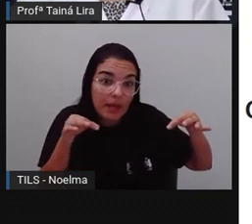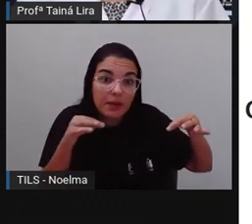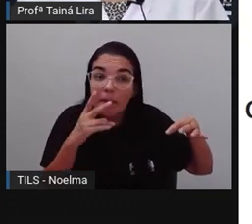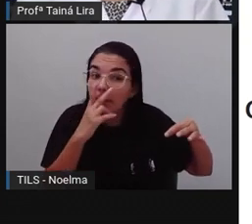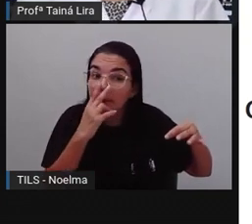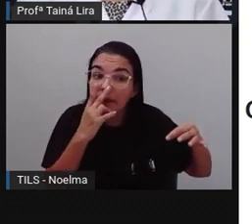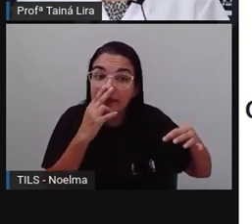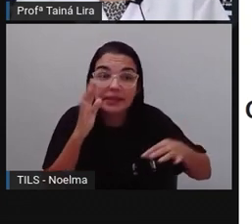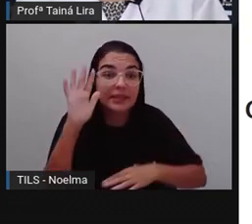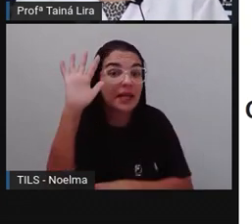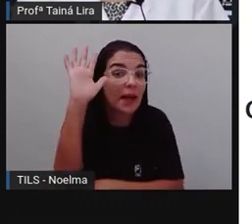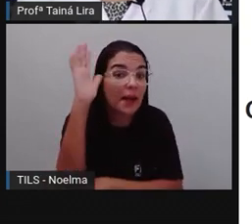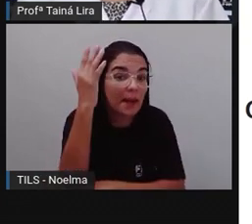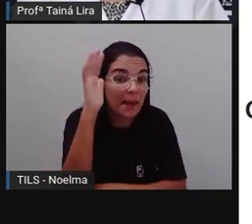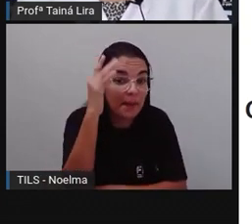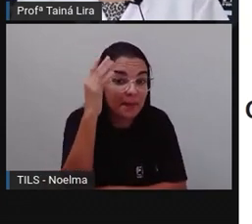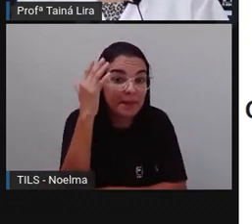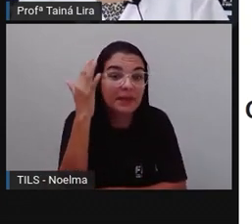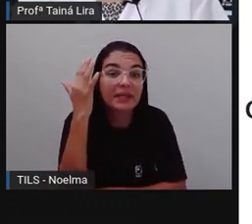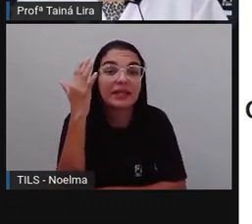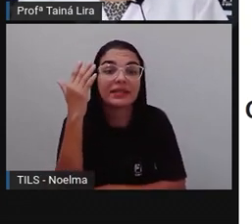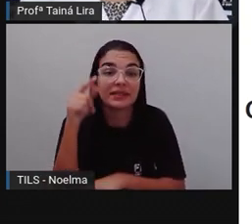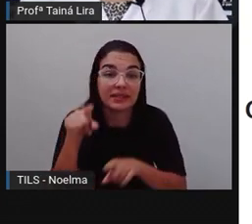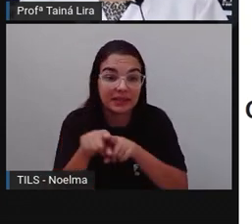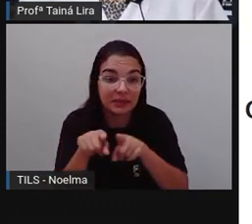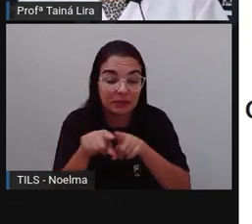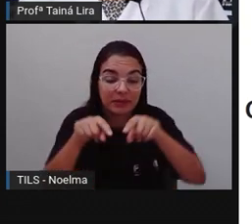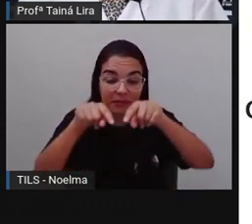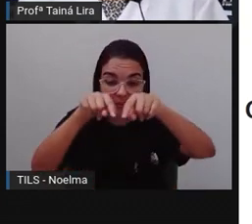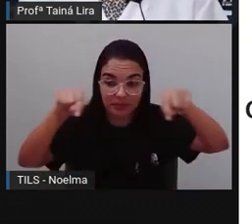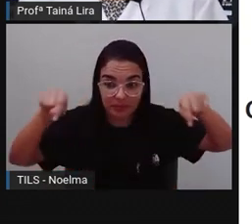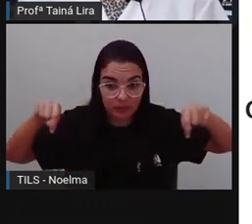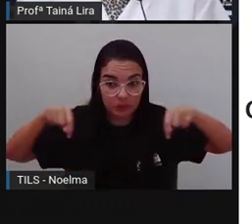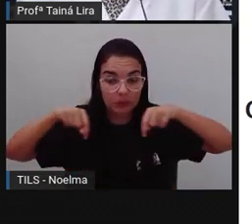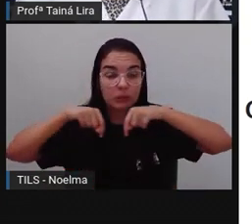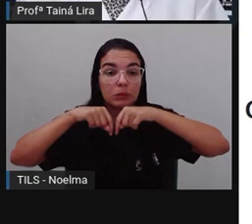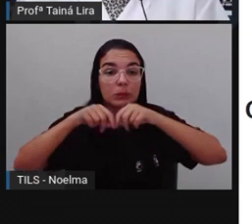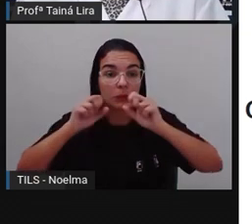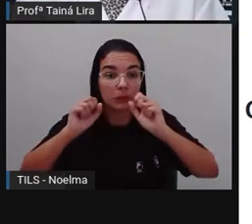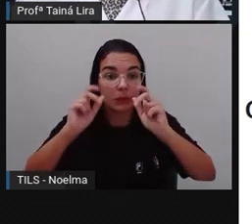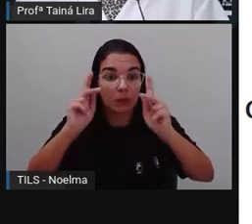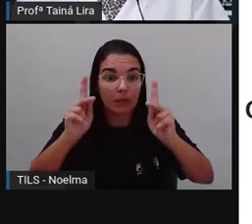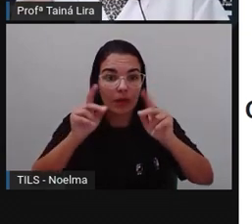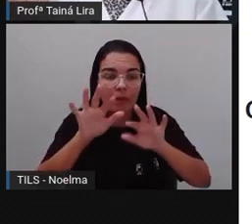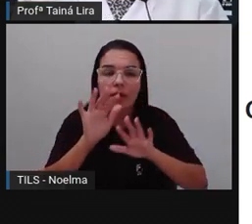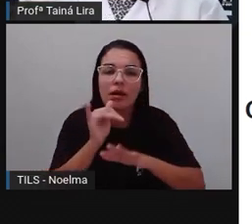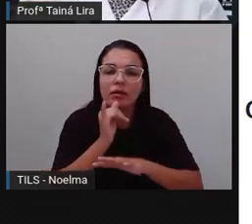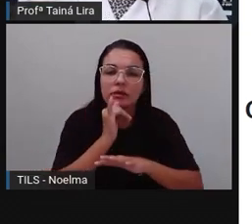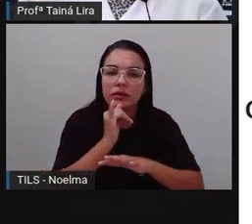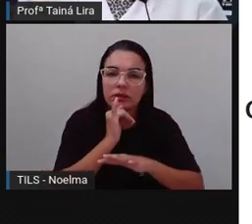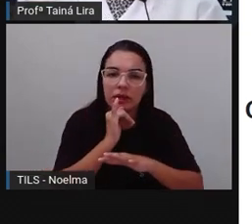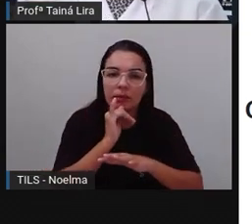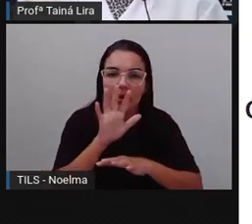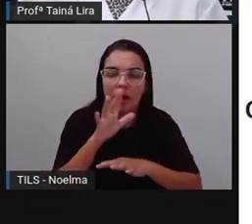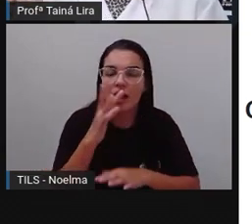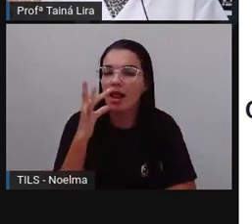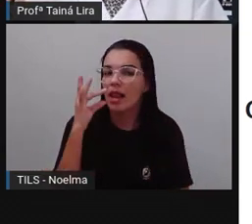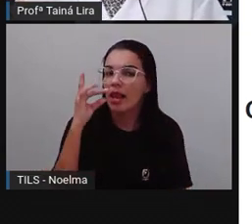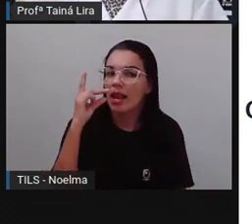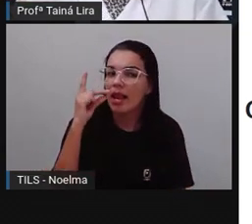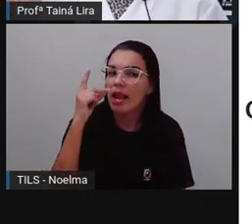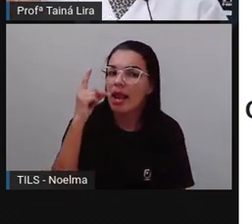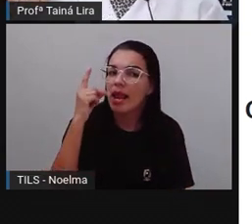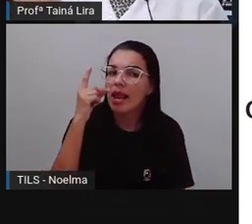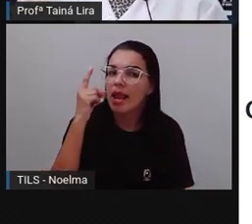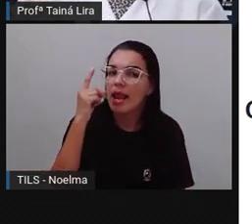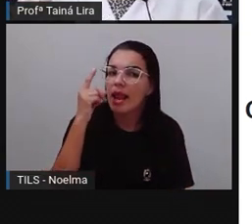carnívora, Ou até da Vitória Regia, Aqui que tem 10 centímetros, Certo? Então, Por exemplo, Um lápis, Nós